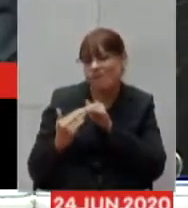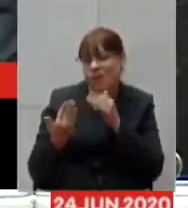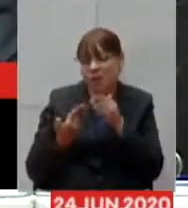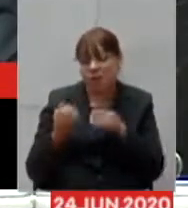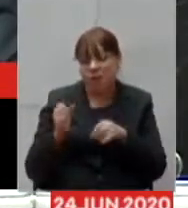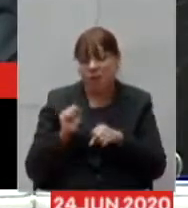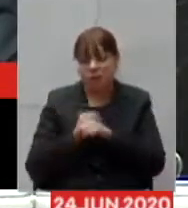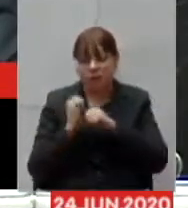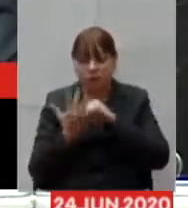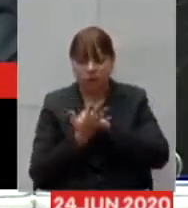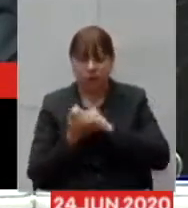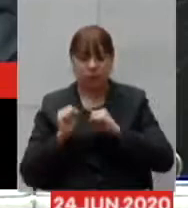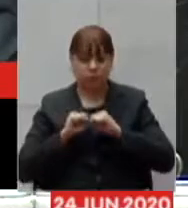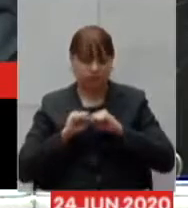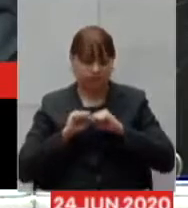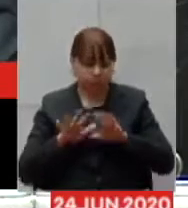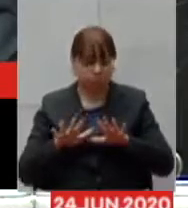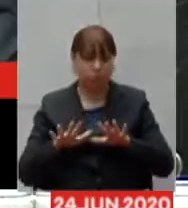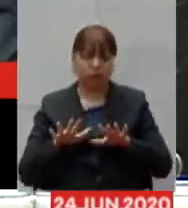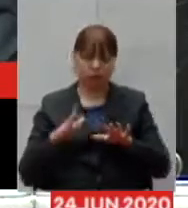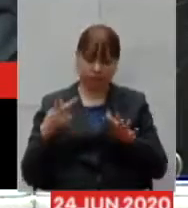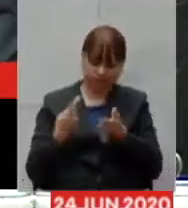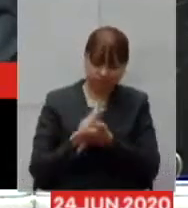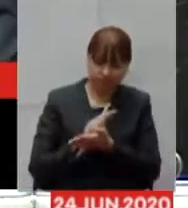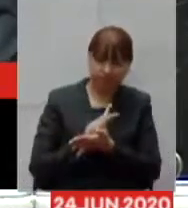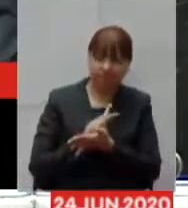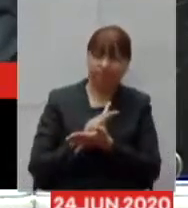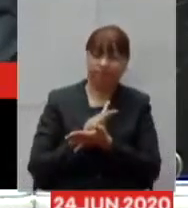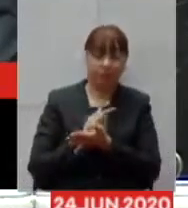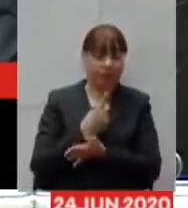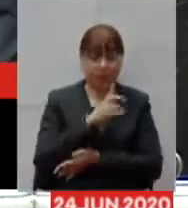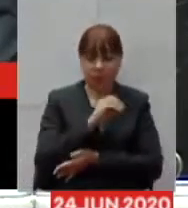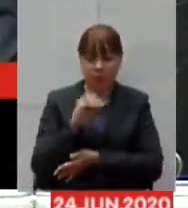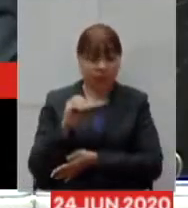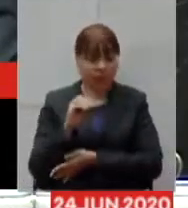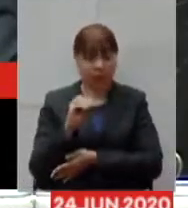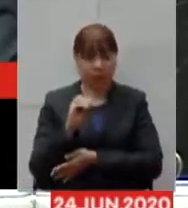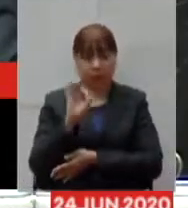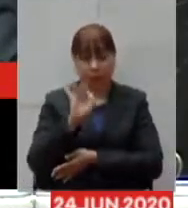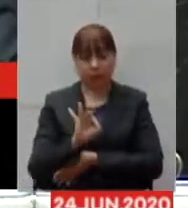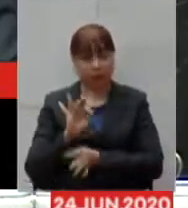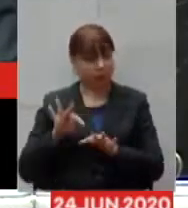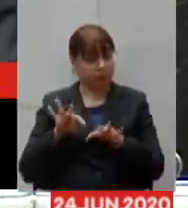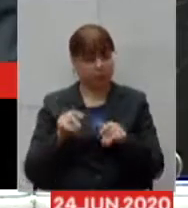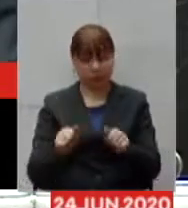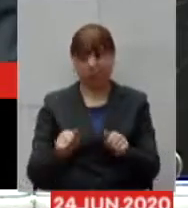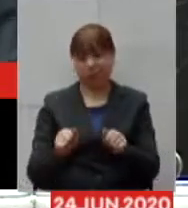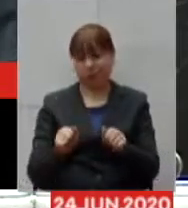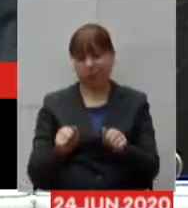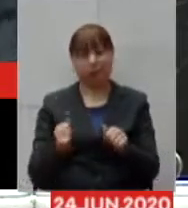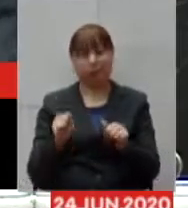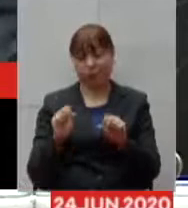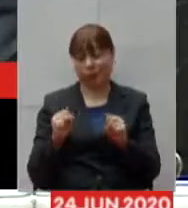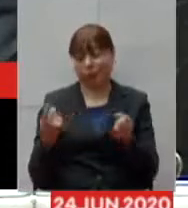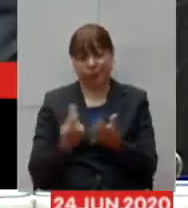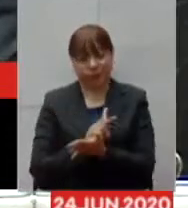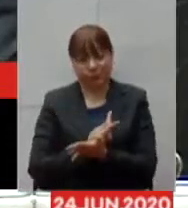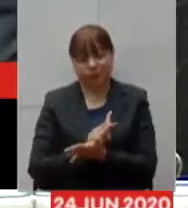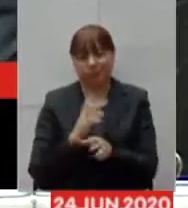ela veio e ela atinge 100% da população independente de qualquer